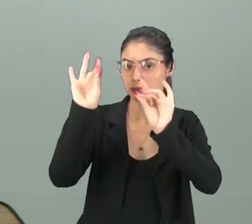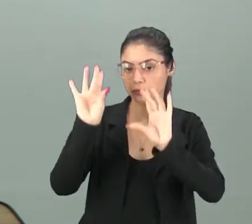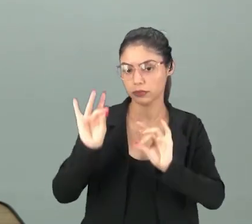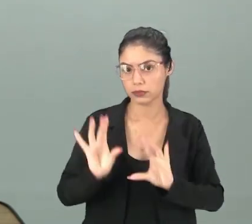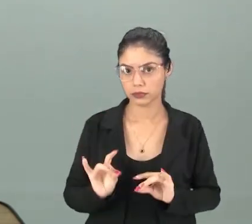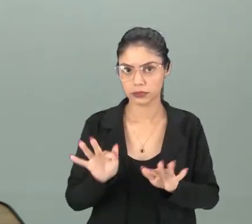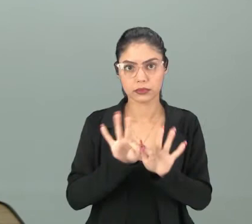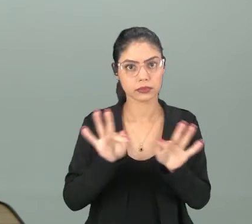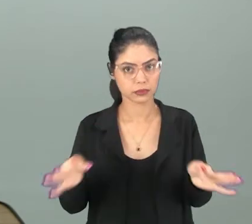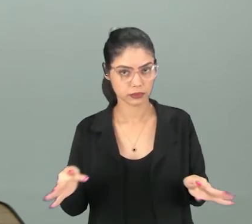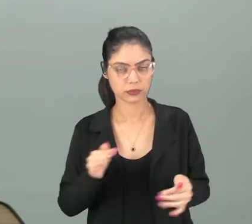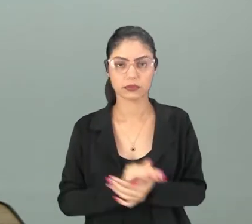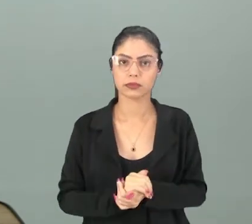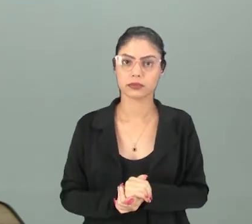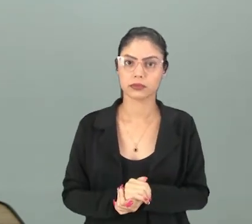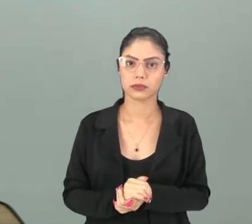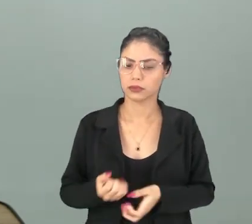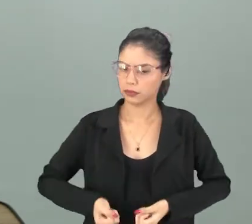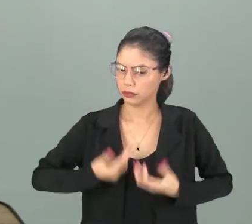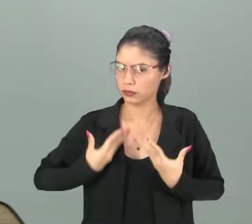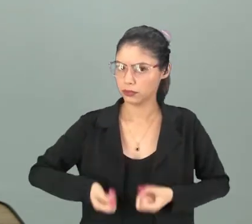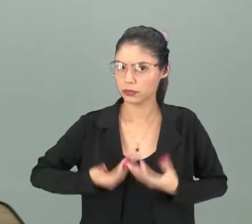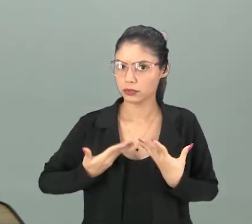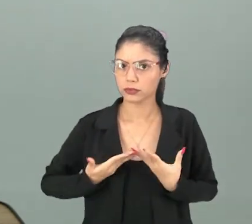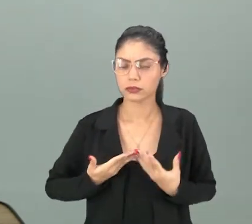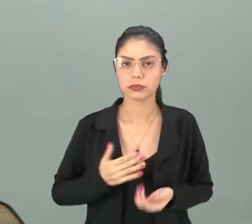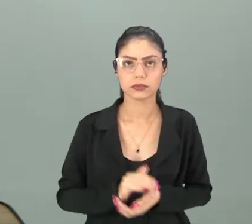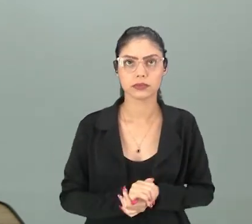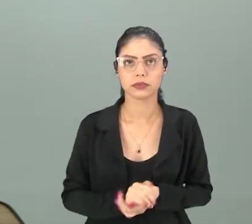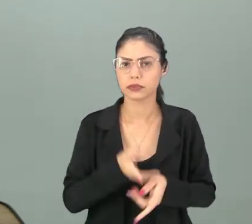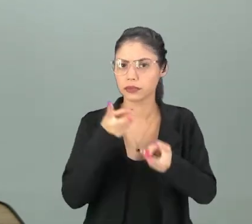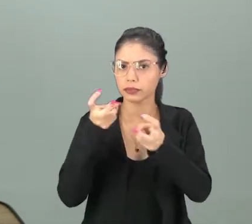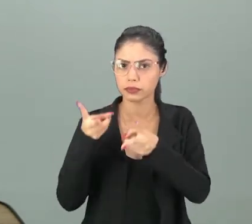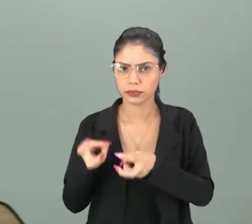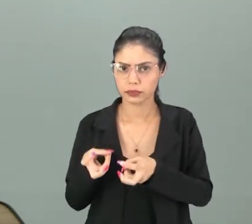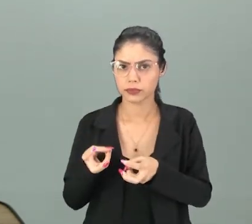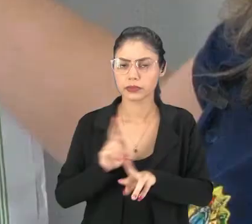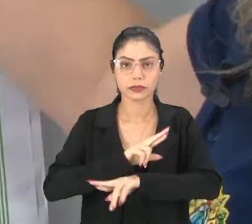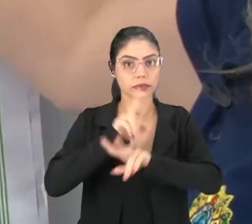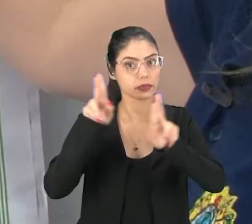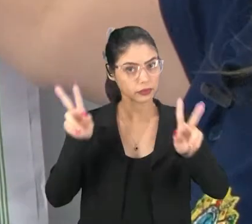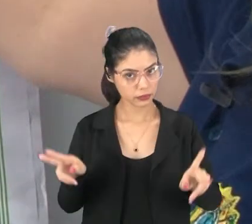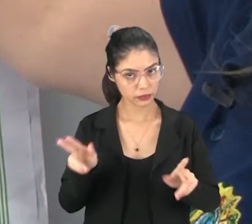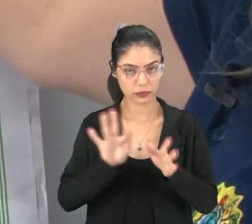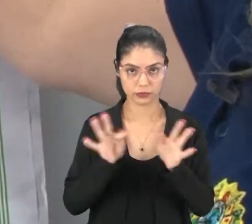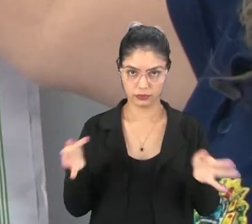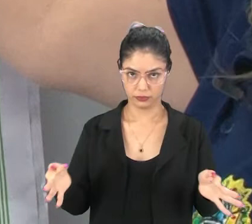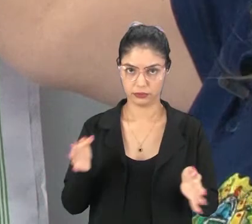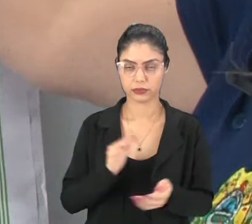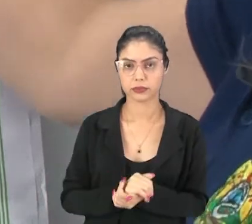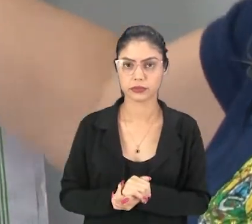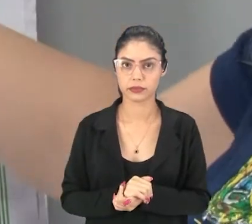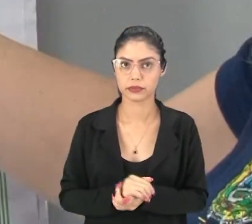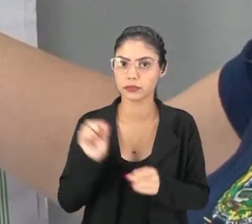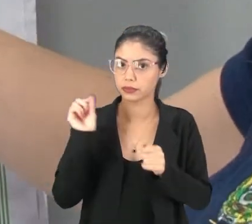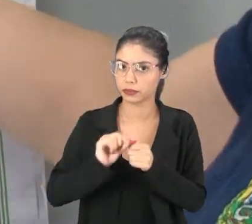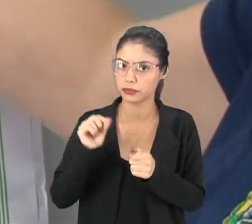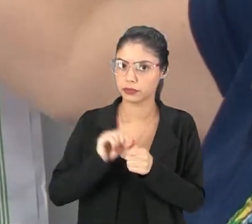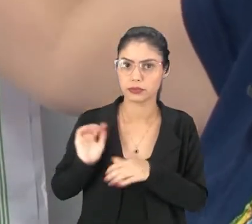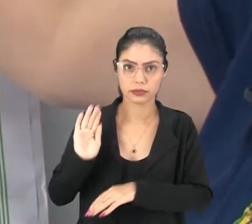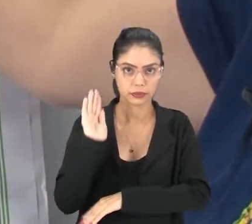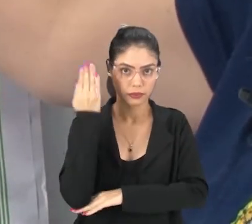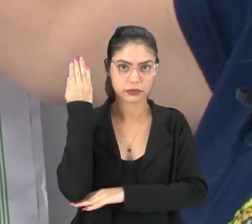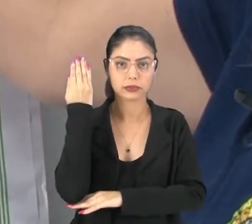frase desse poema Como que nós chamamos? Nós percebemos que ele tem várias frases, ó Sou feita de